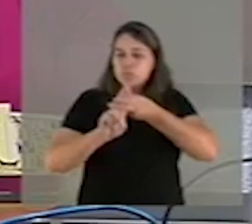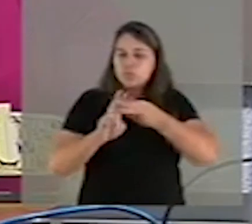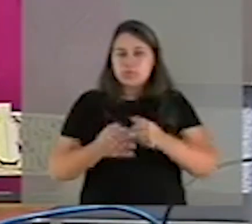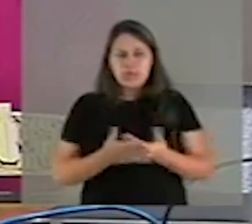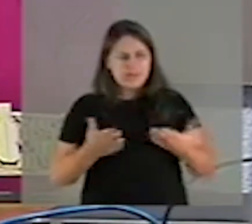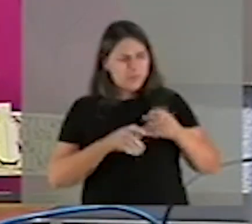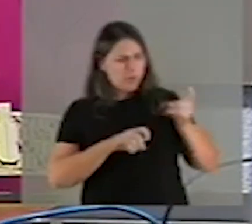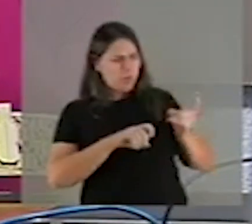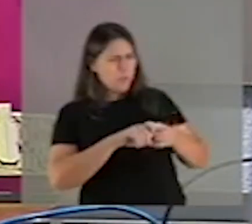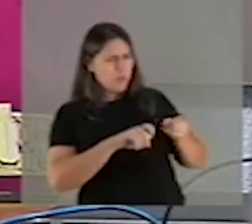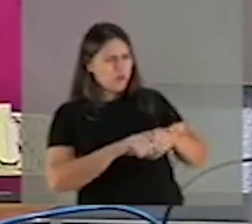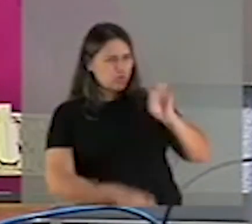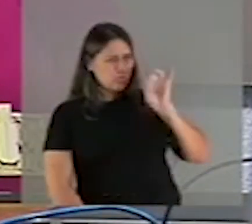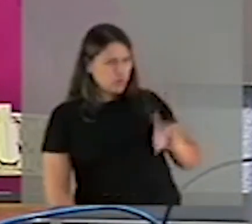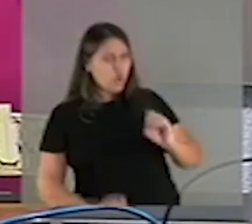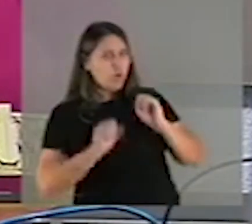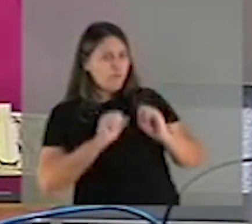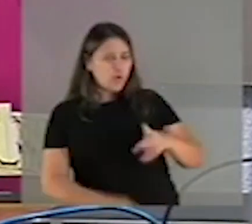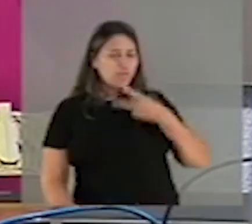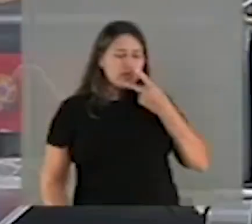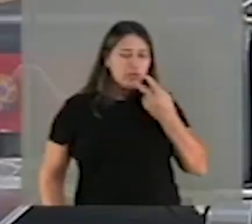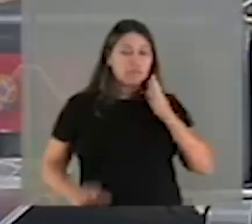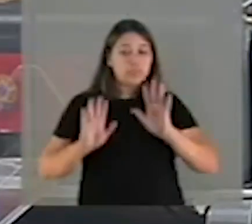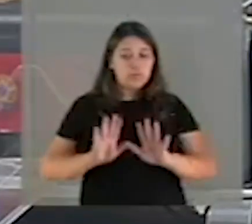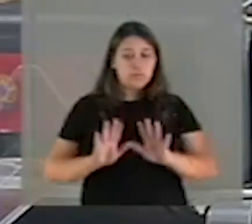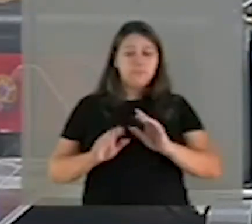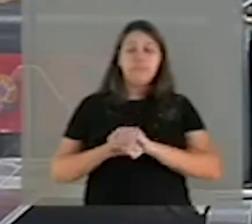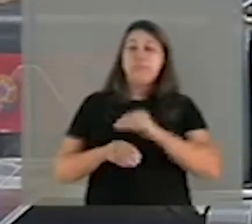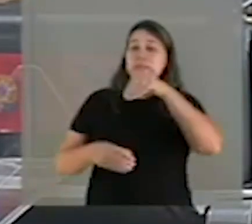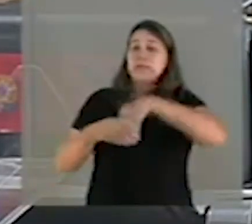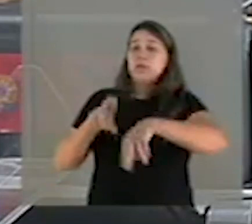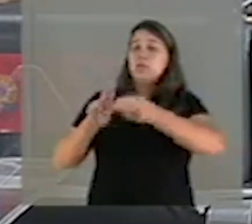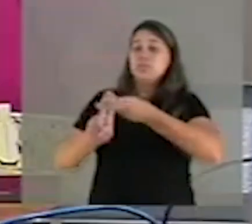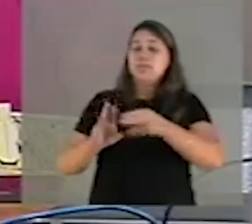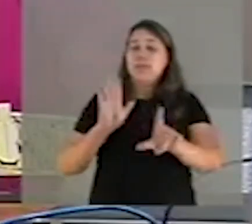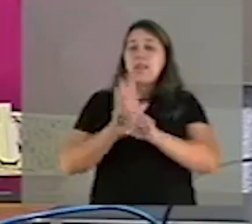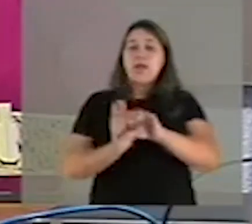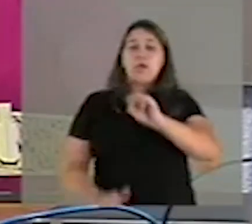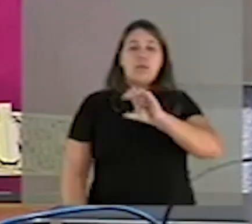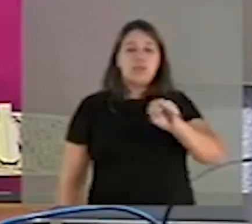na Lei 8080,